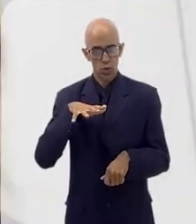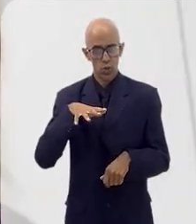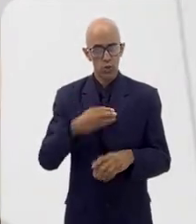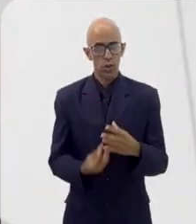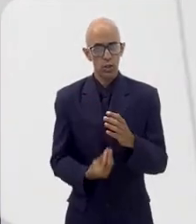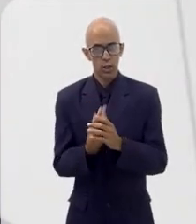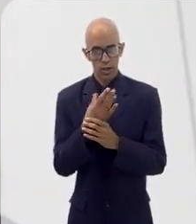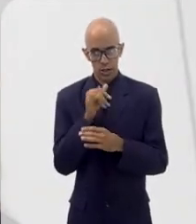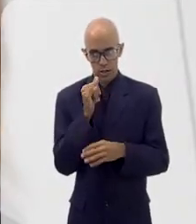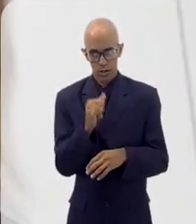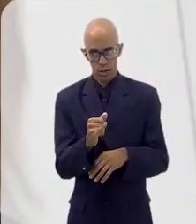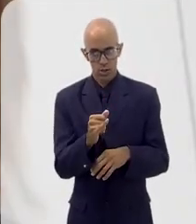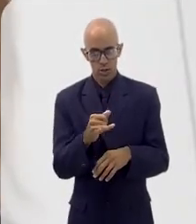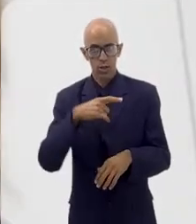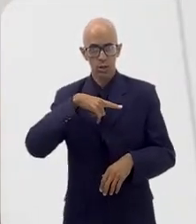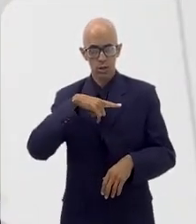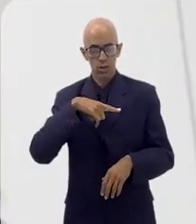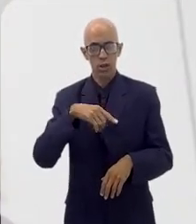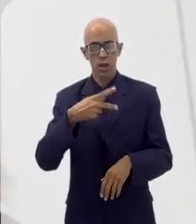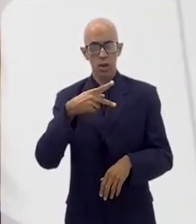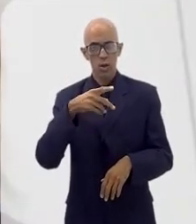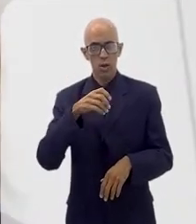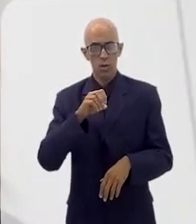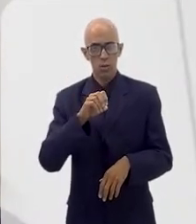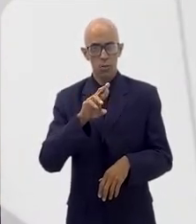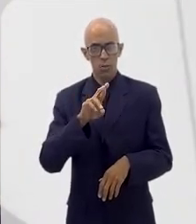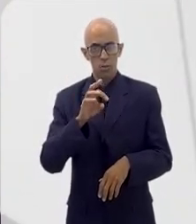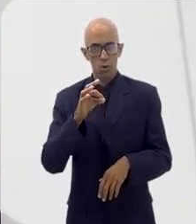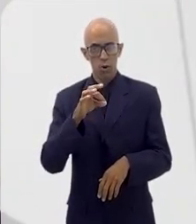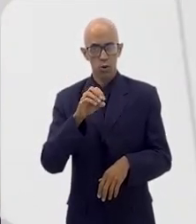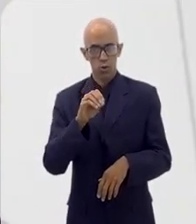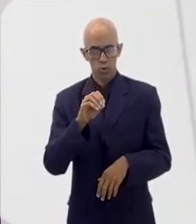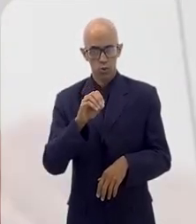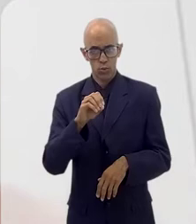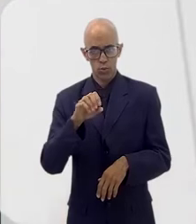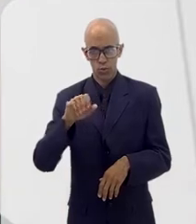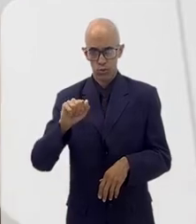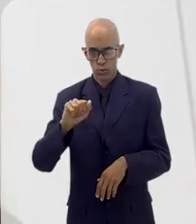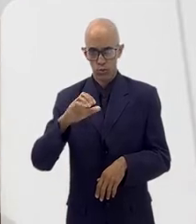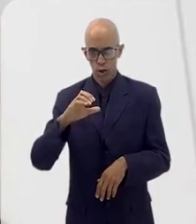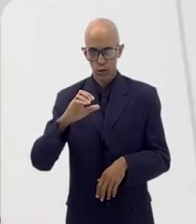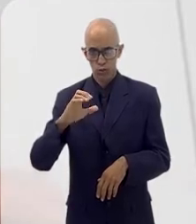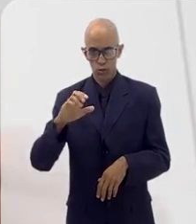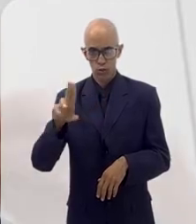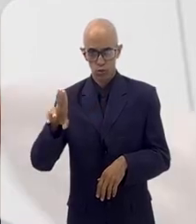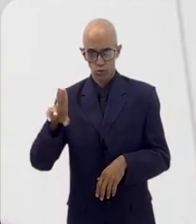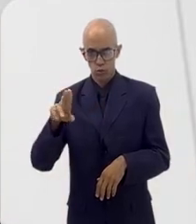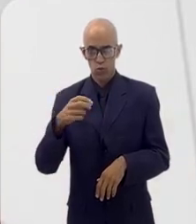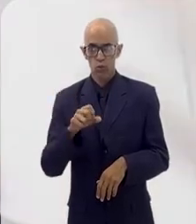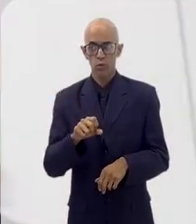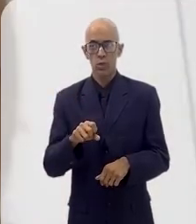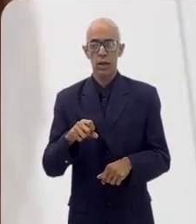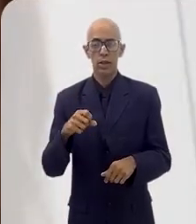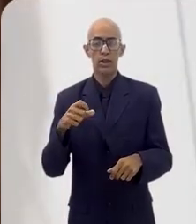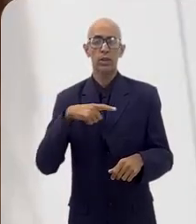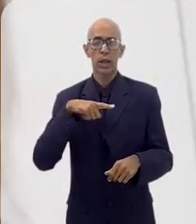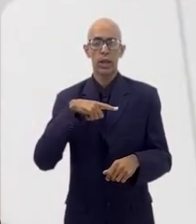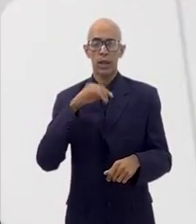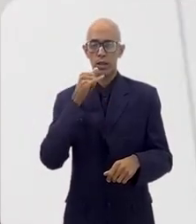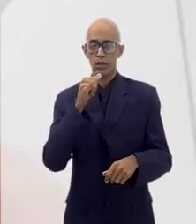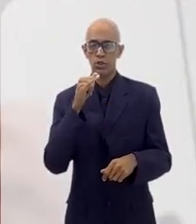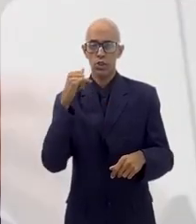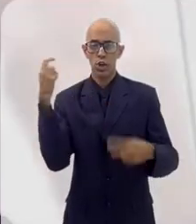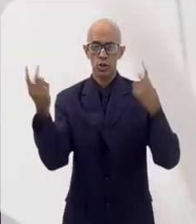um hub de energia. Lá nós temos também o Porto do Açú, que aí se eu começar a falar que nós vamos começar a falar de eólica offshore,